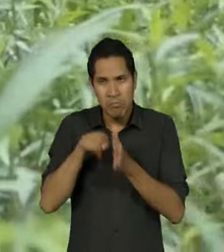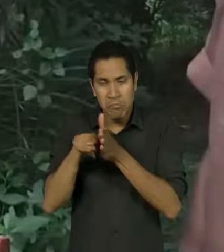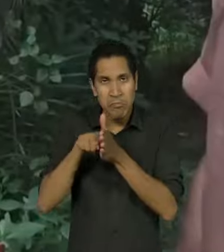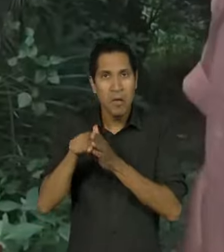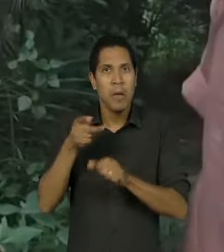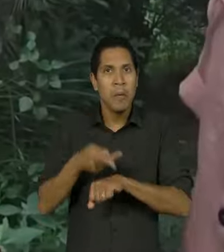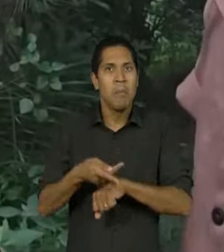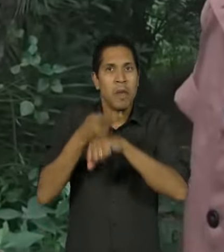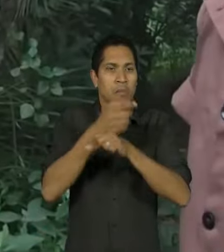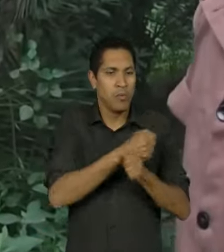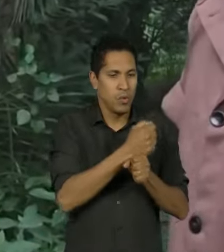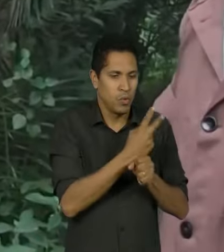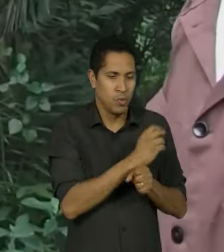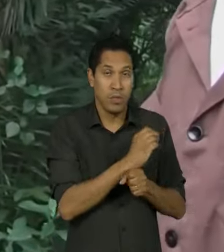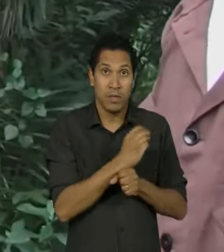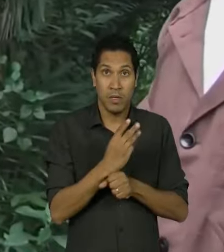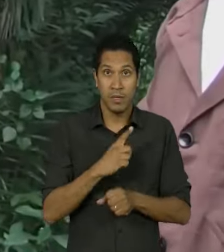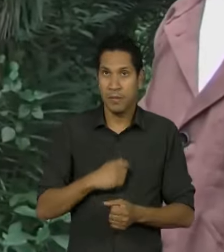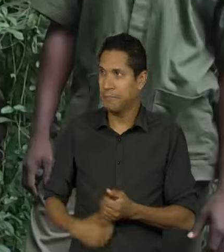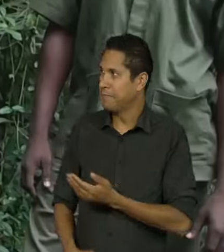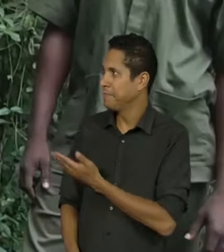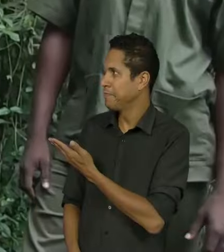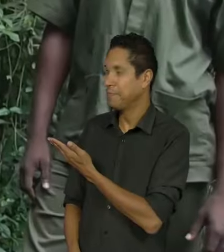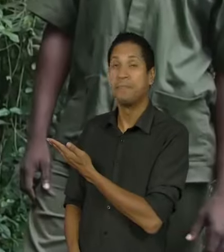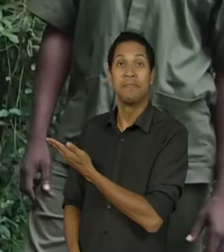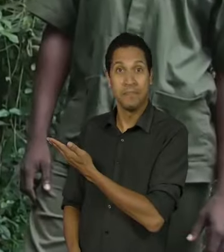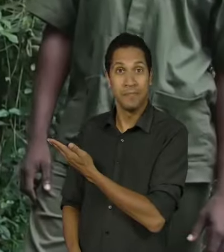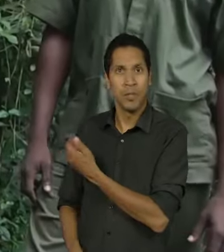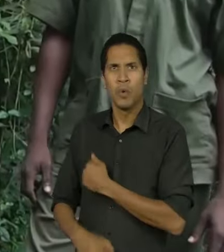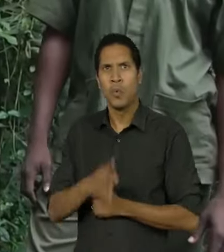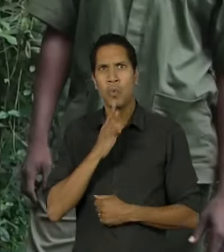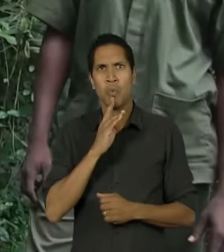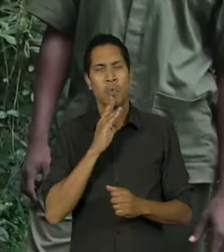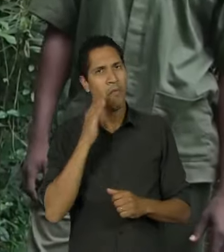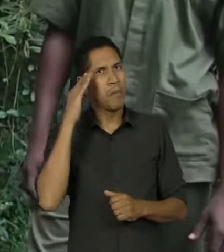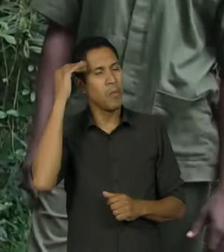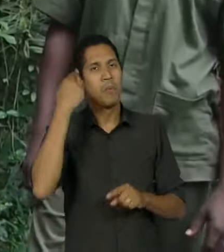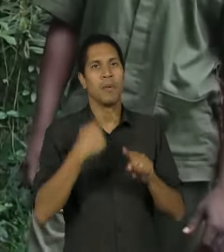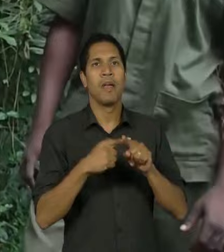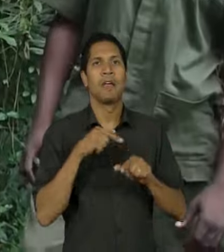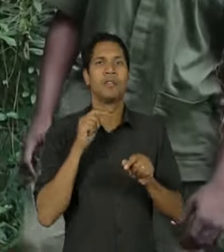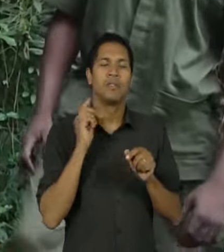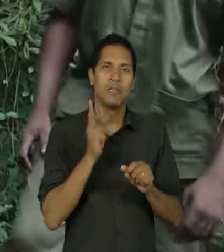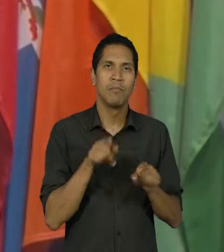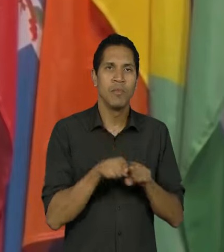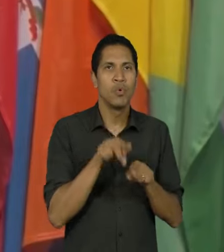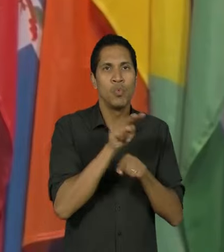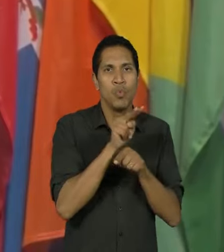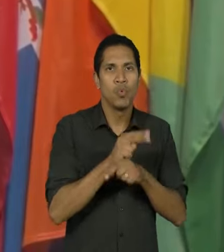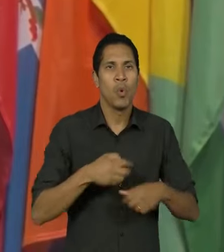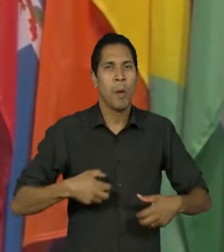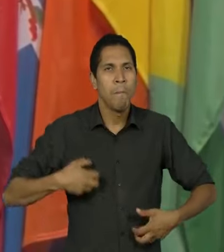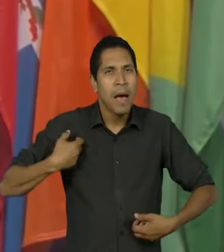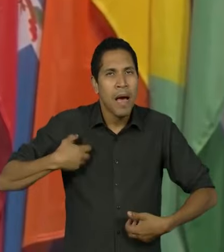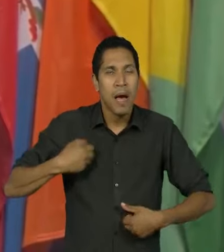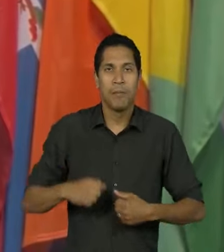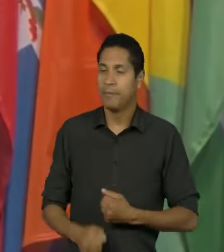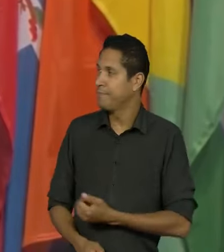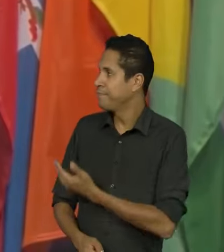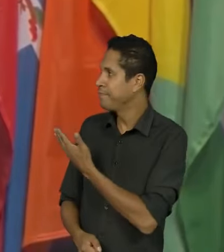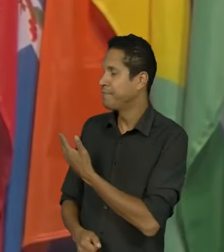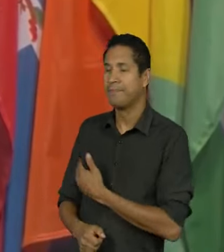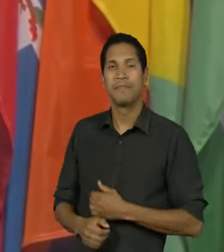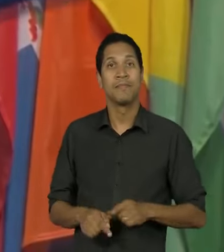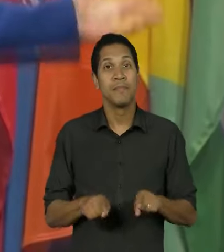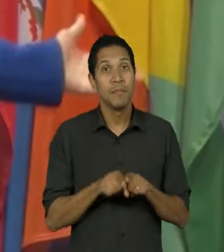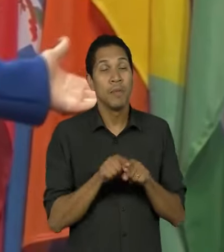2003 entre elas Jane Goodall reconhecida mundialmente pelo trabalho com primatas e Silvia Earle que atua